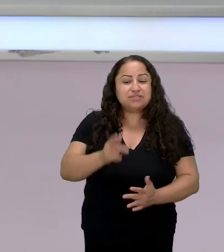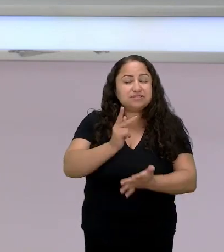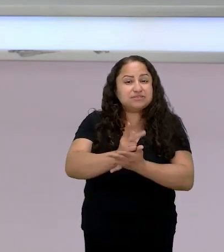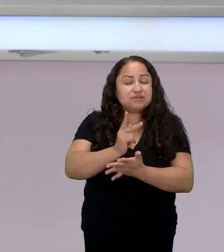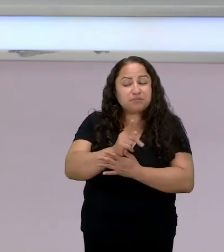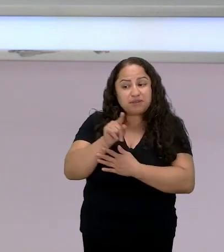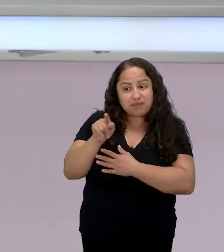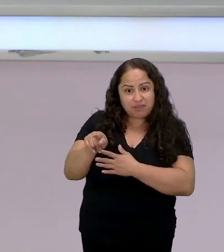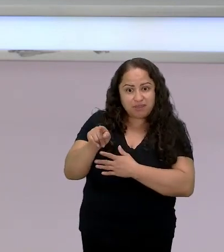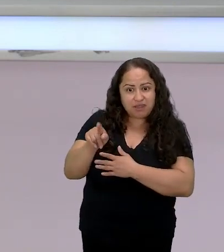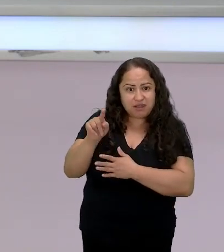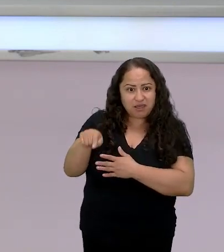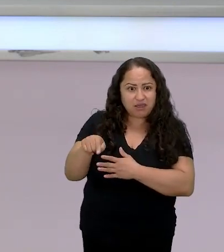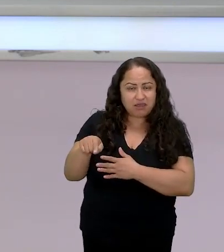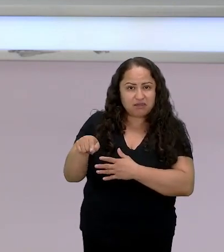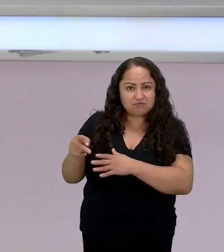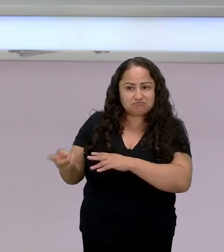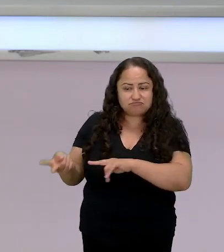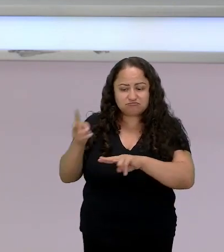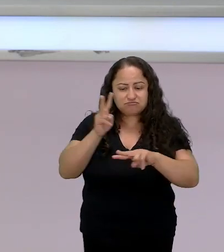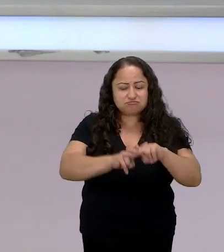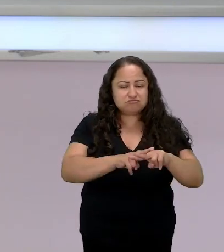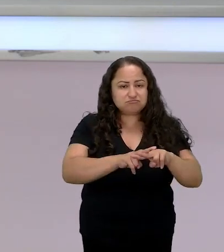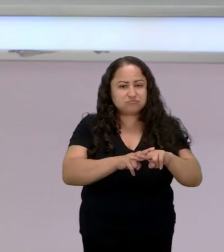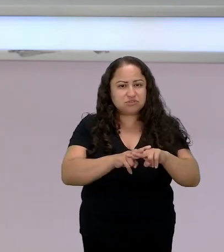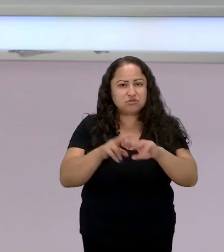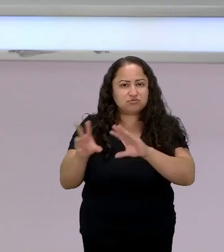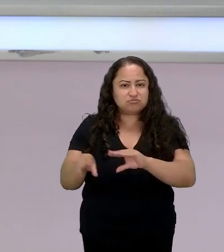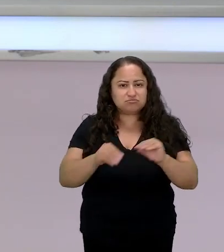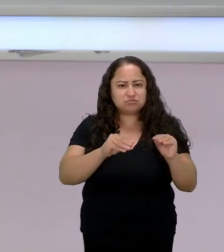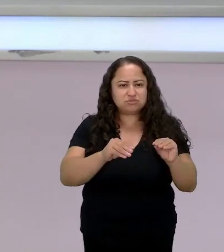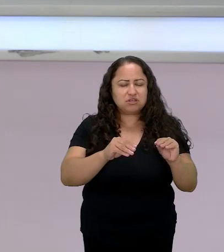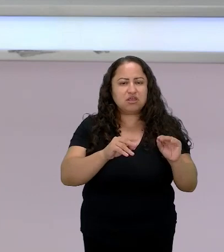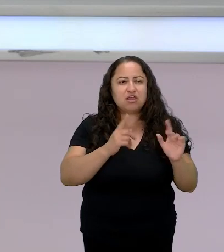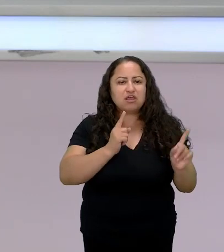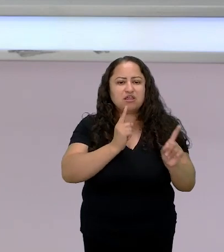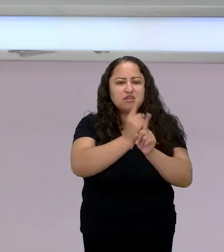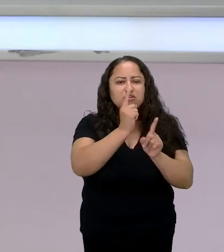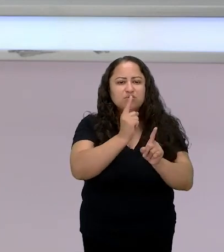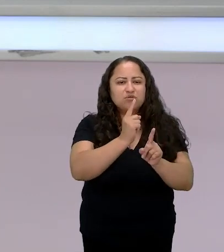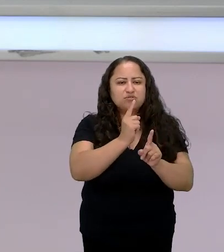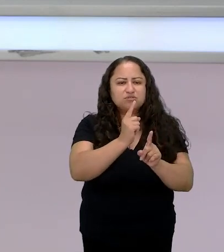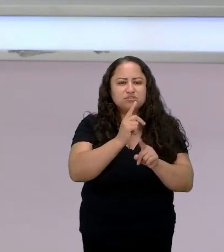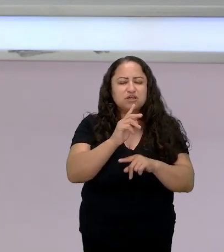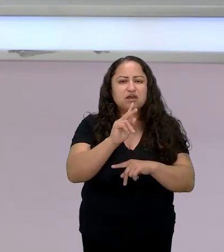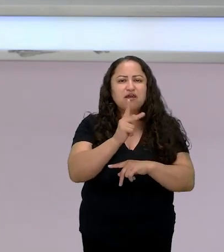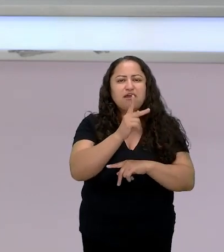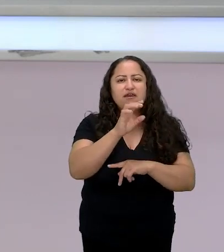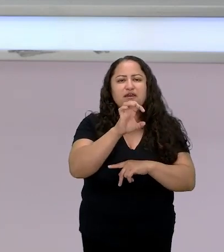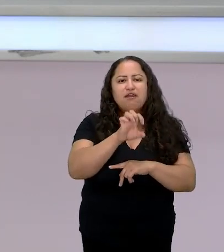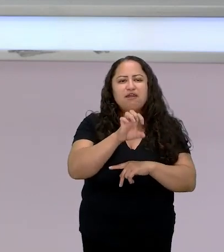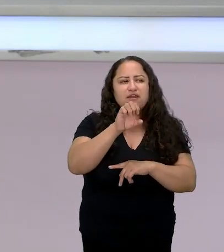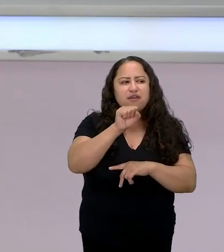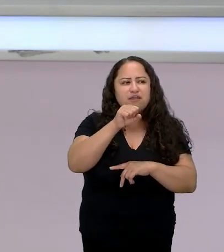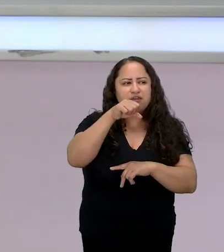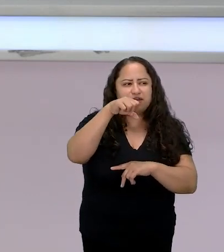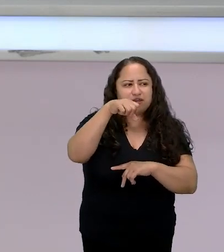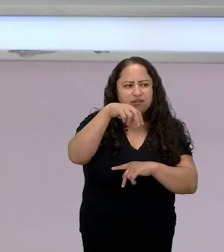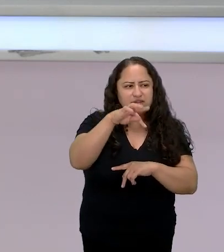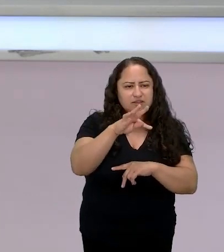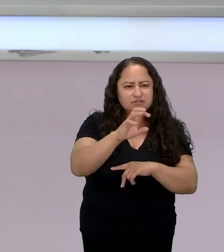levada para prisão ela encontra a Hester né que é aquela mulher e